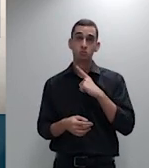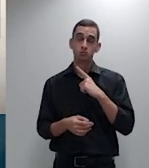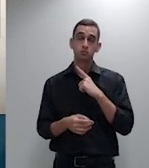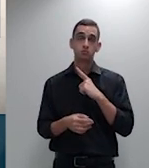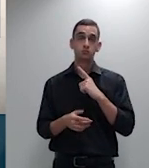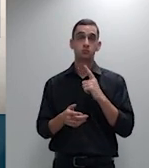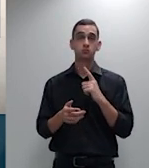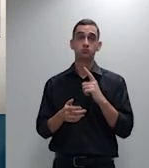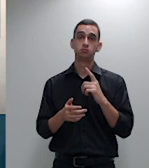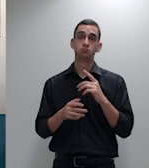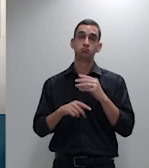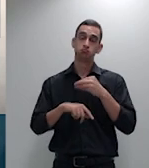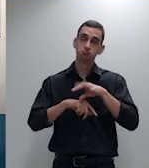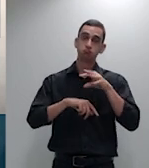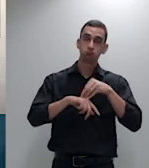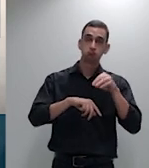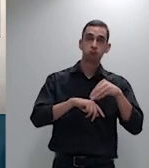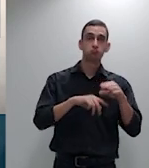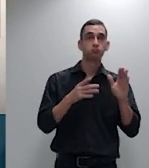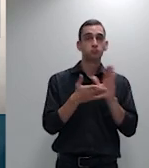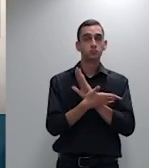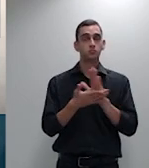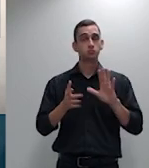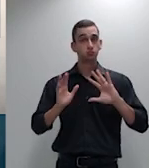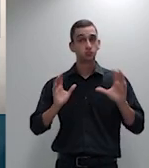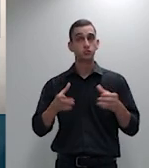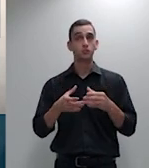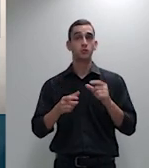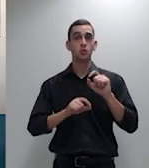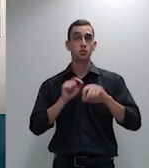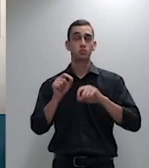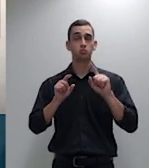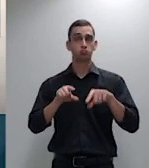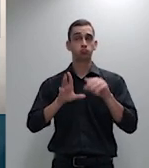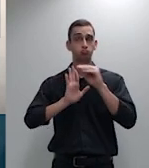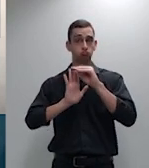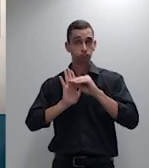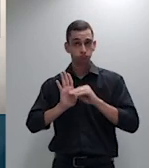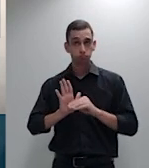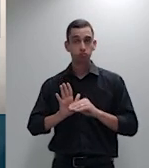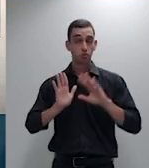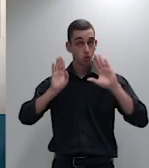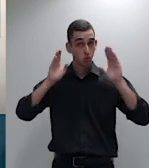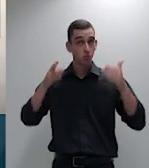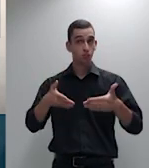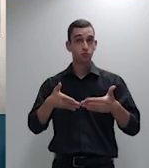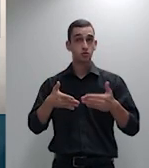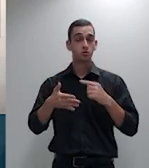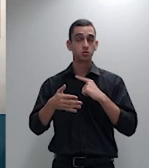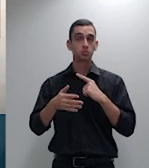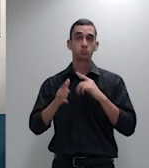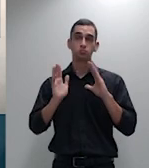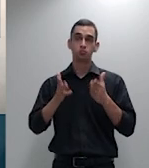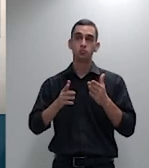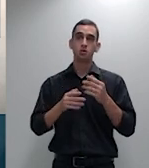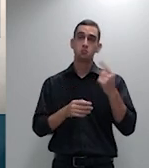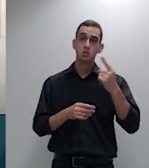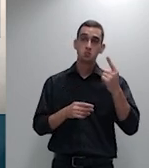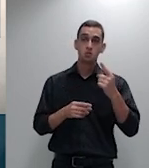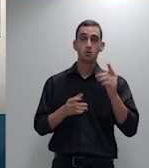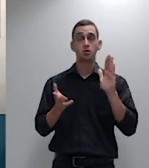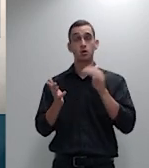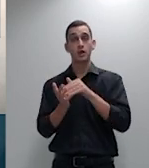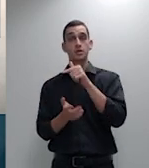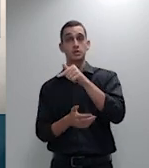hermético nenhum os critérios são objetivos da primeira à sétima faixa os reajustes tem que ser iguais aos da sétima